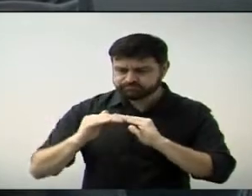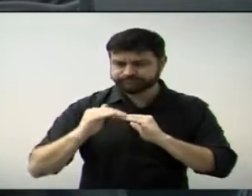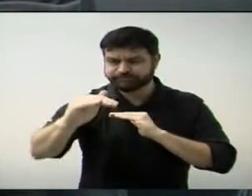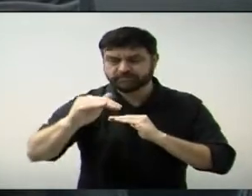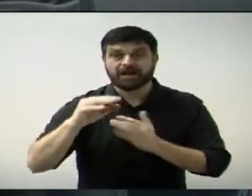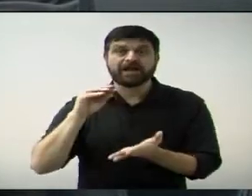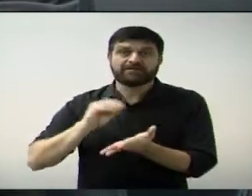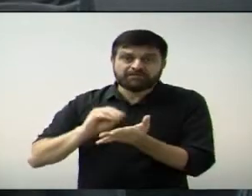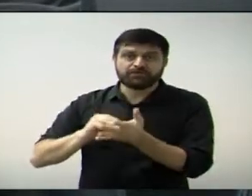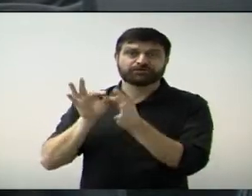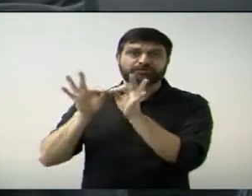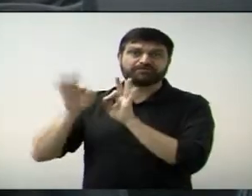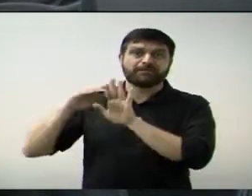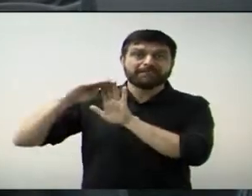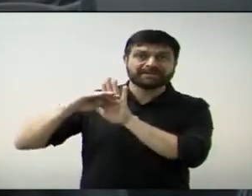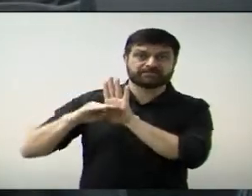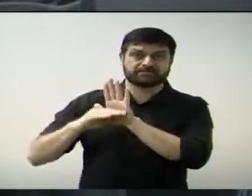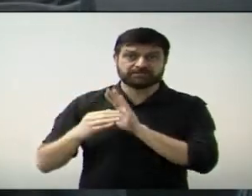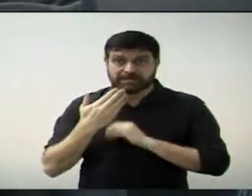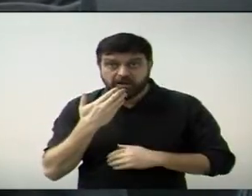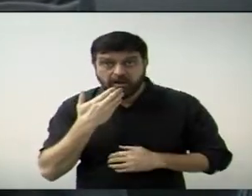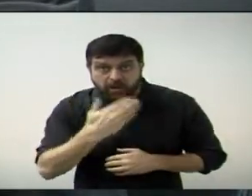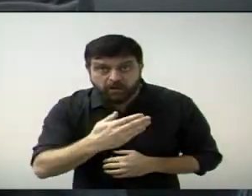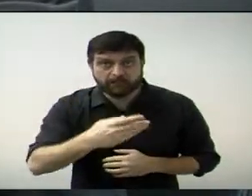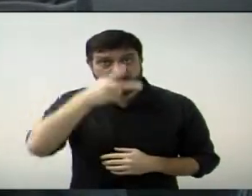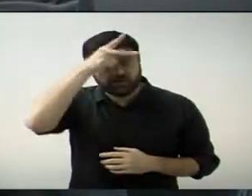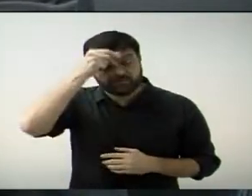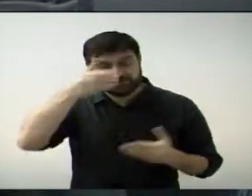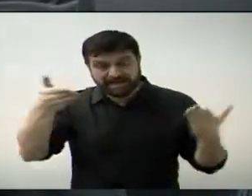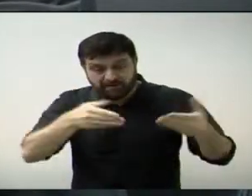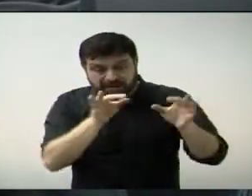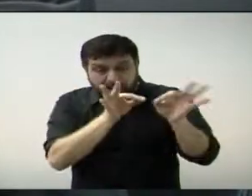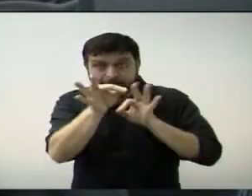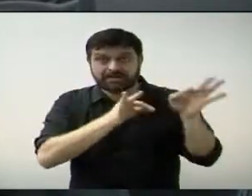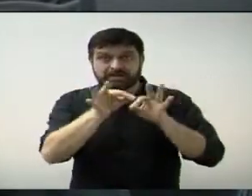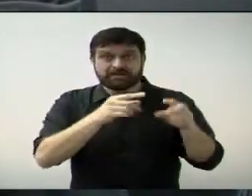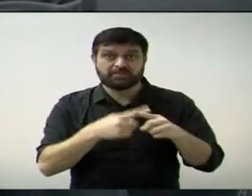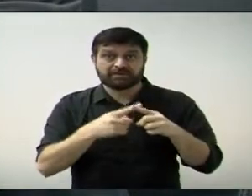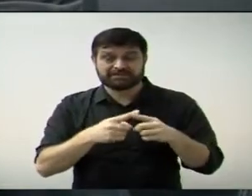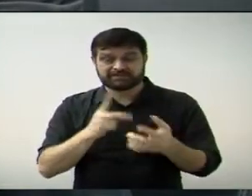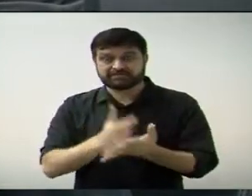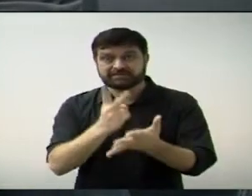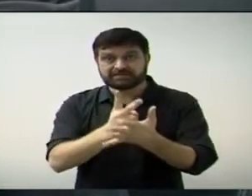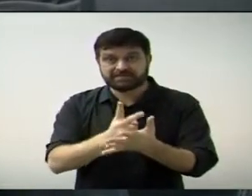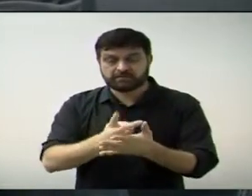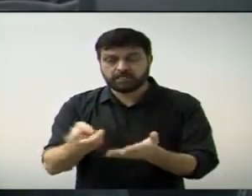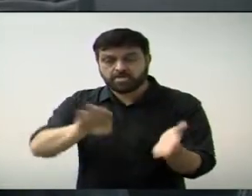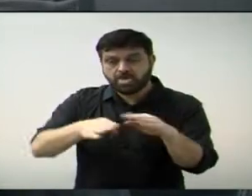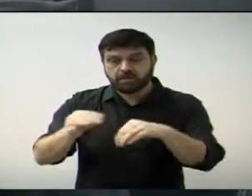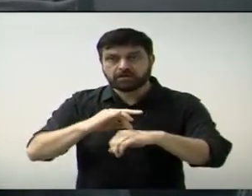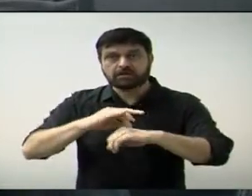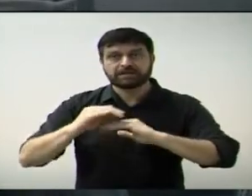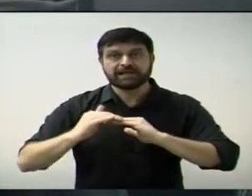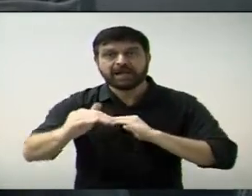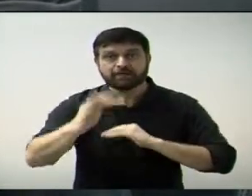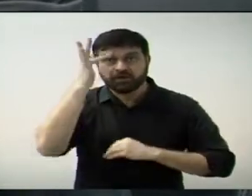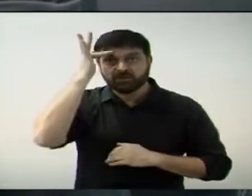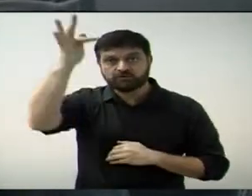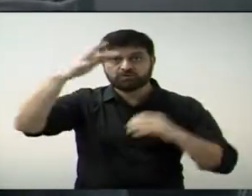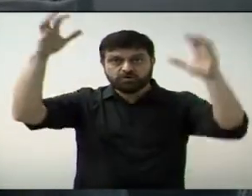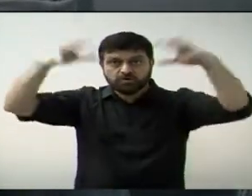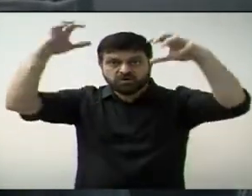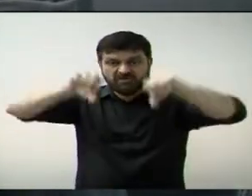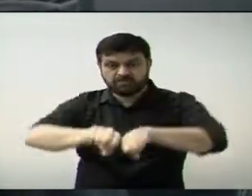Então, também peço à atual administração que faça planejamento para que a gente não continue tendo esses problemas futuros, que sempre